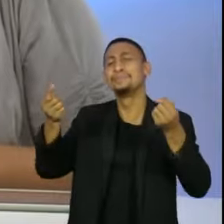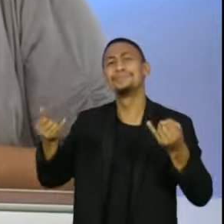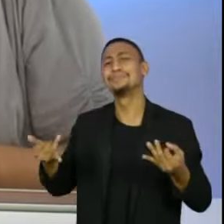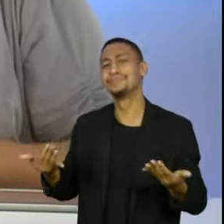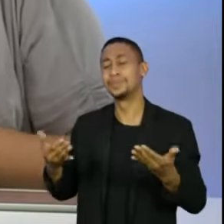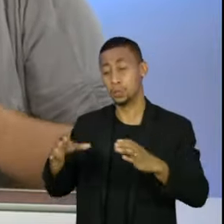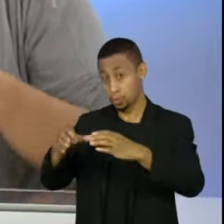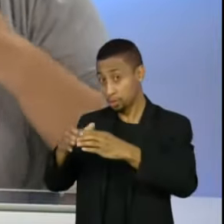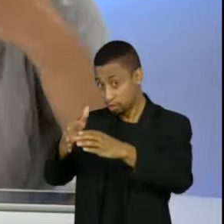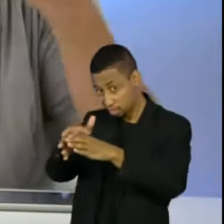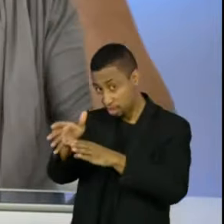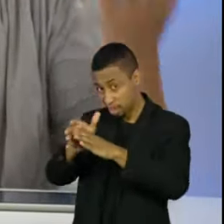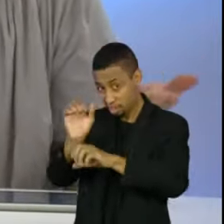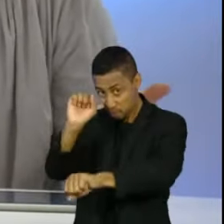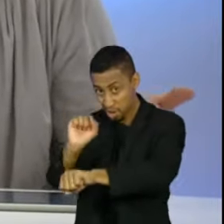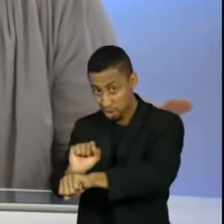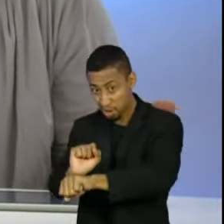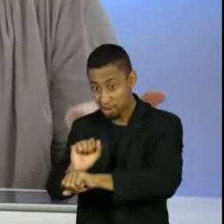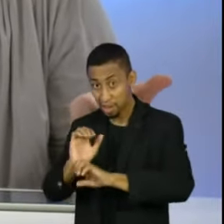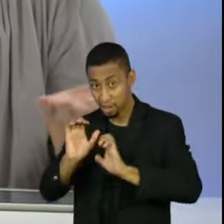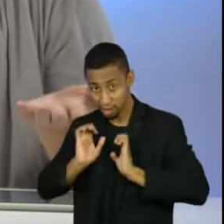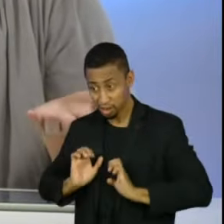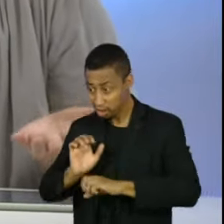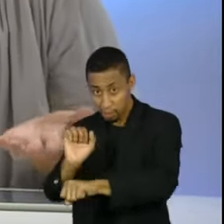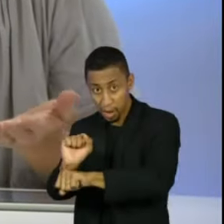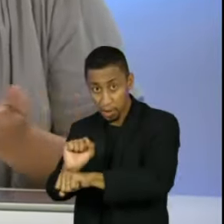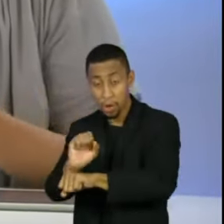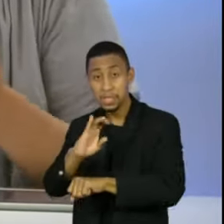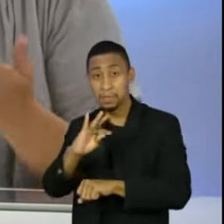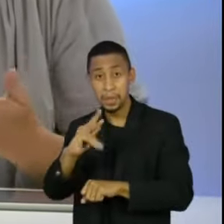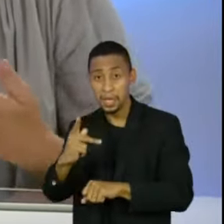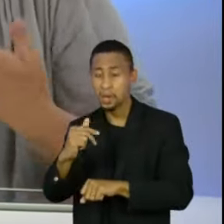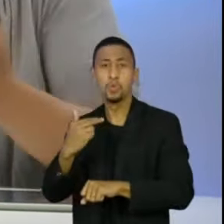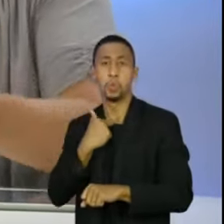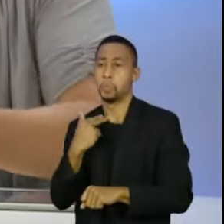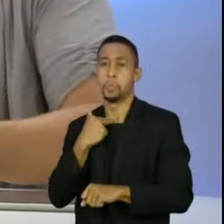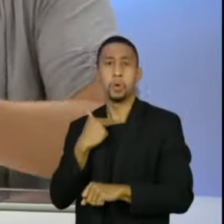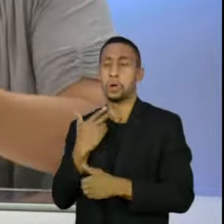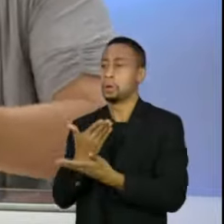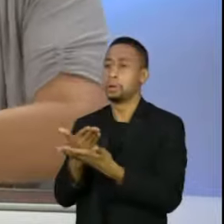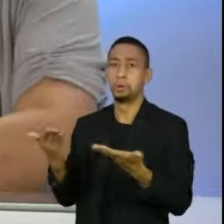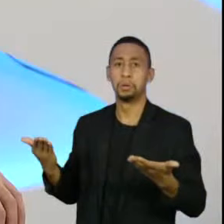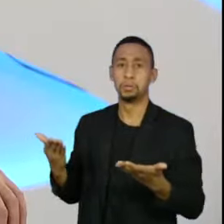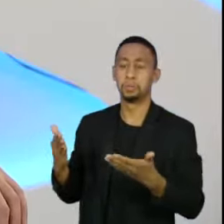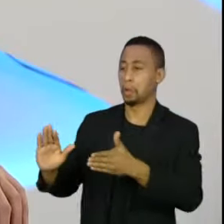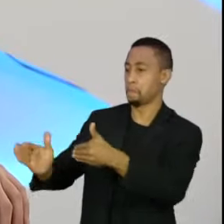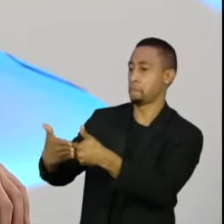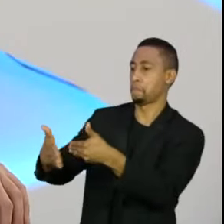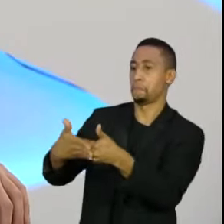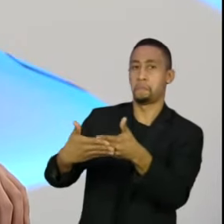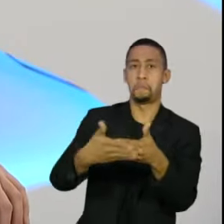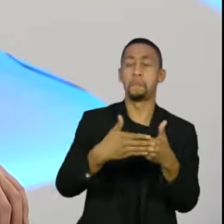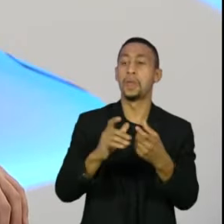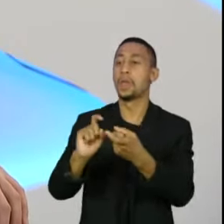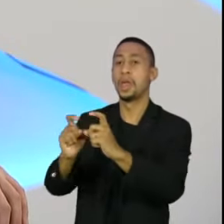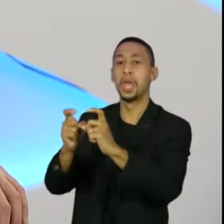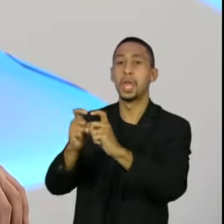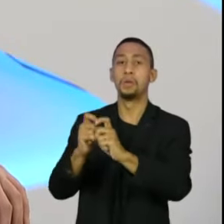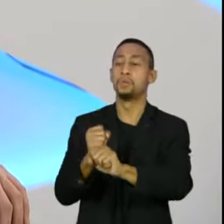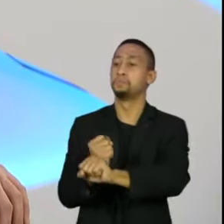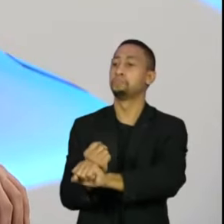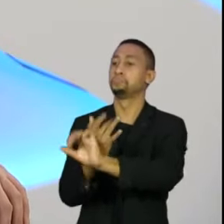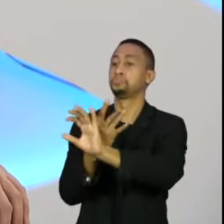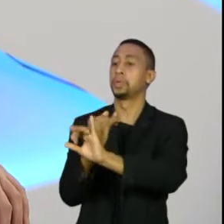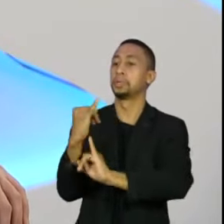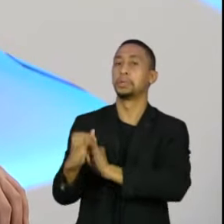o Conselho de Ética não funcione, para que uma CPI não possa ser instalada? O fato das reuniões serem remotas, de não